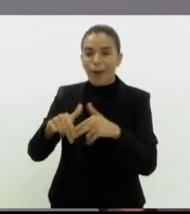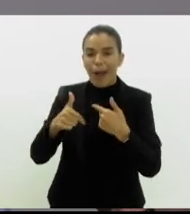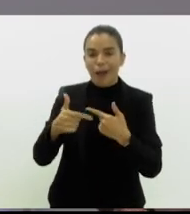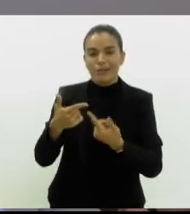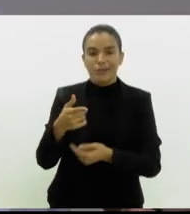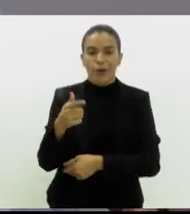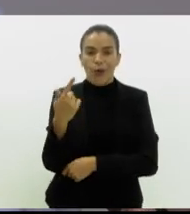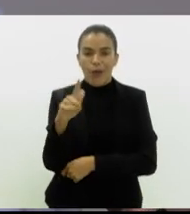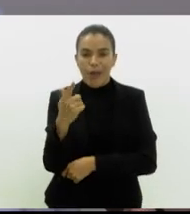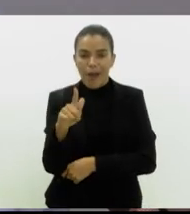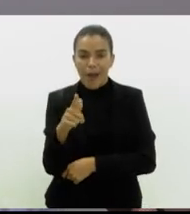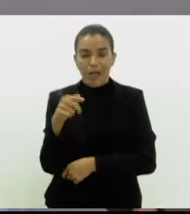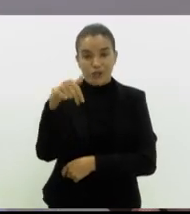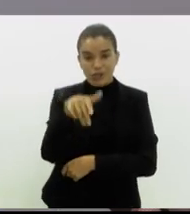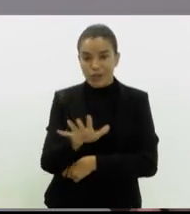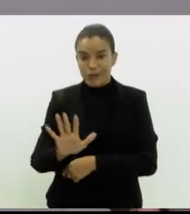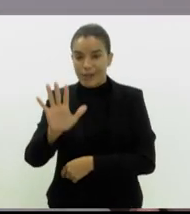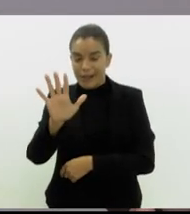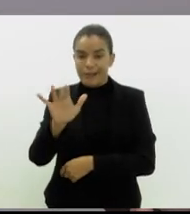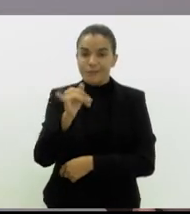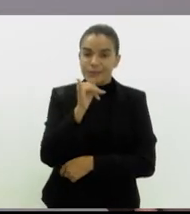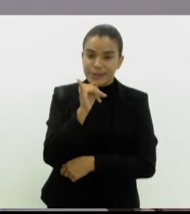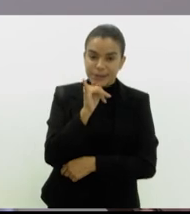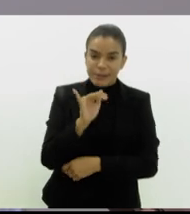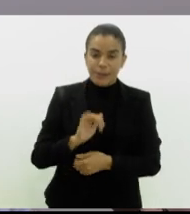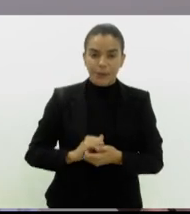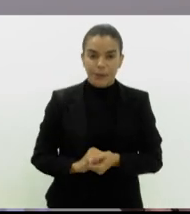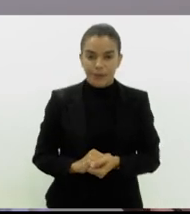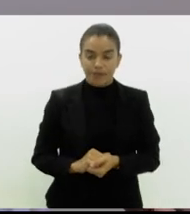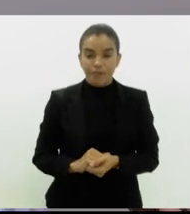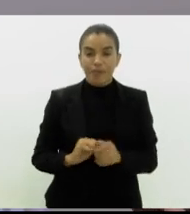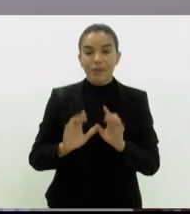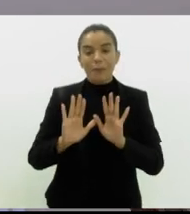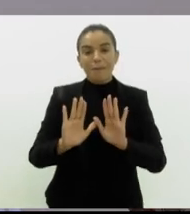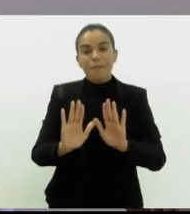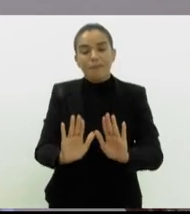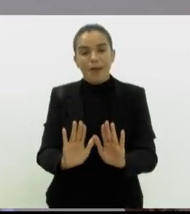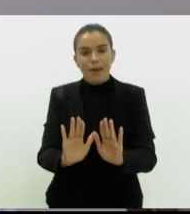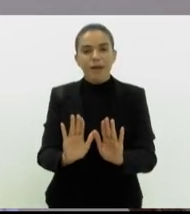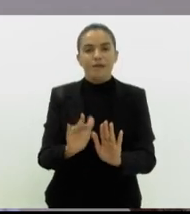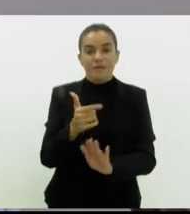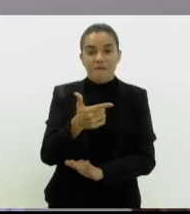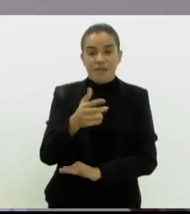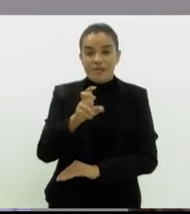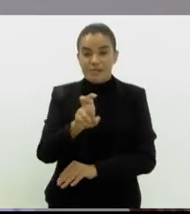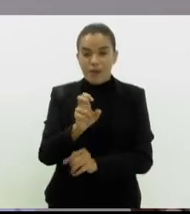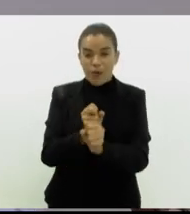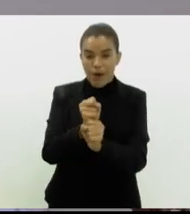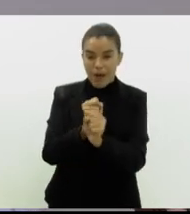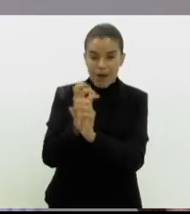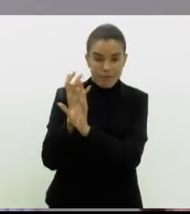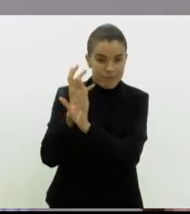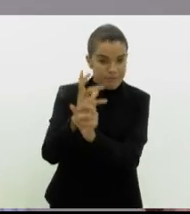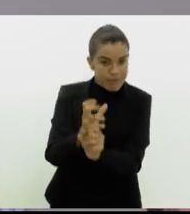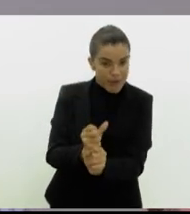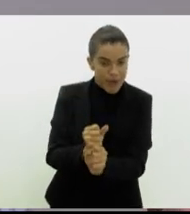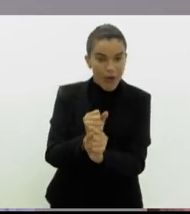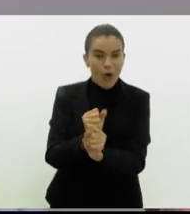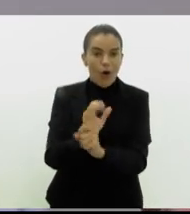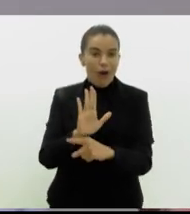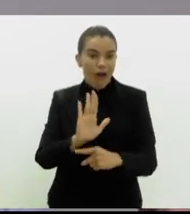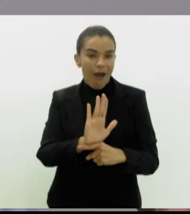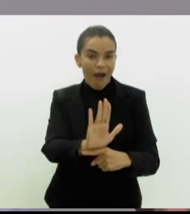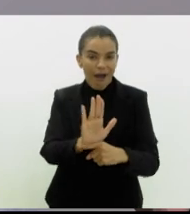Goiás, Nordeste. Só que, ao longo desses 25 anos, os benefícios